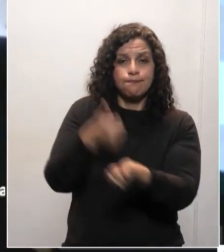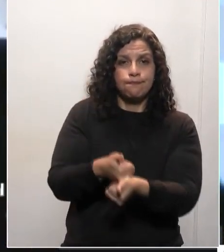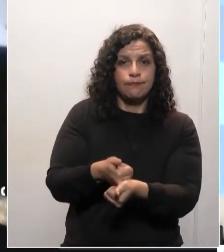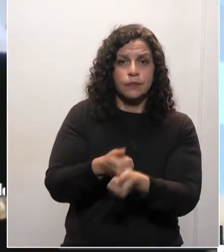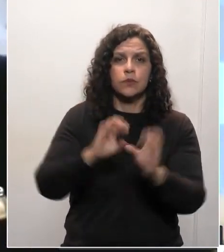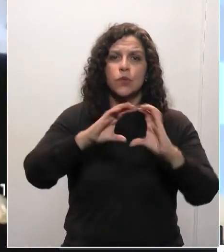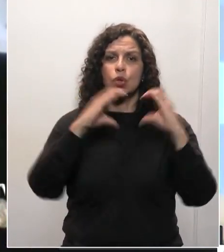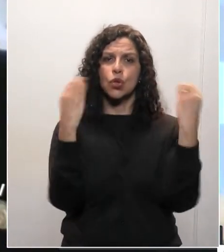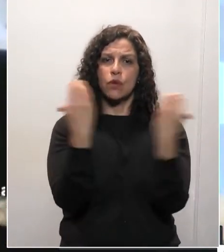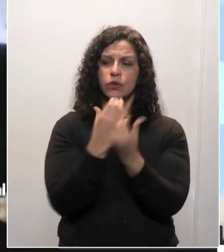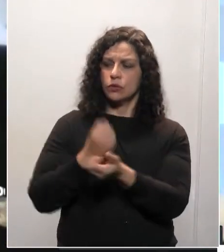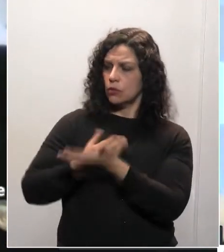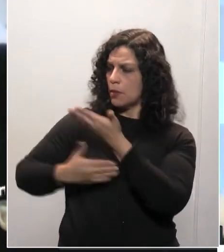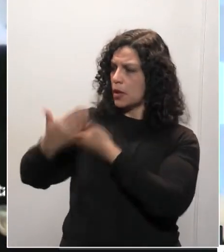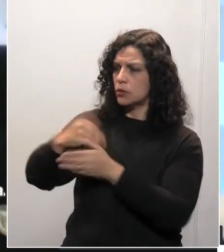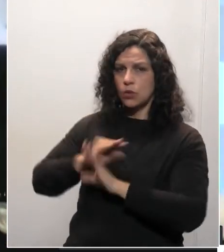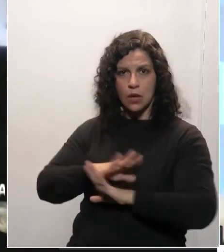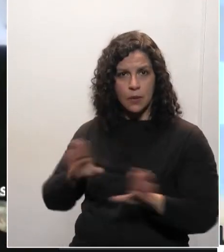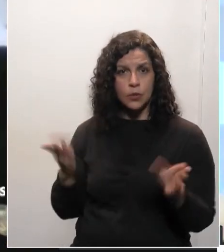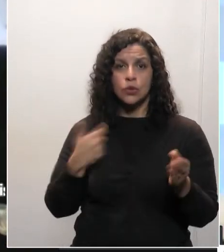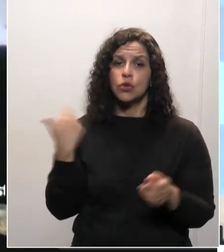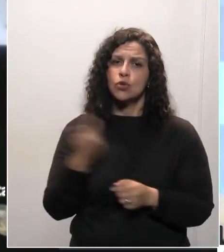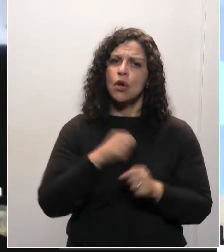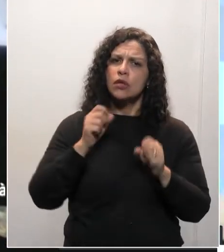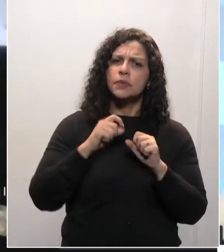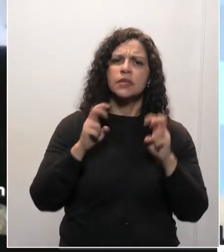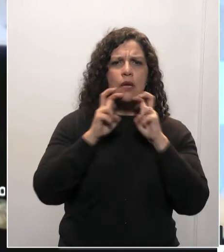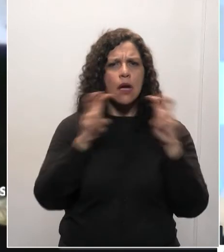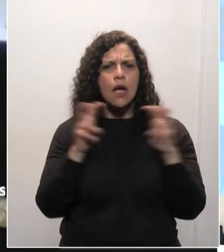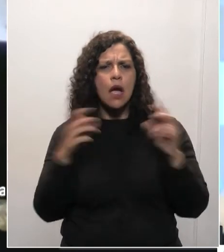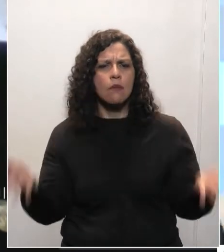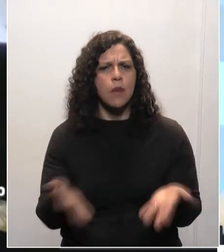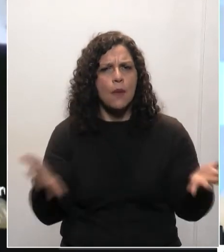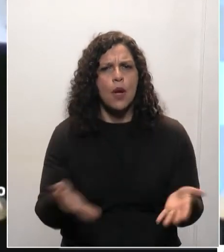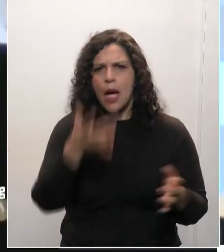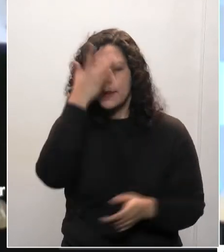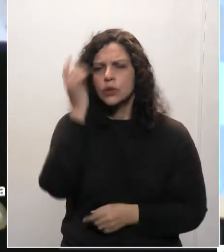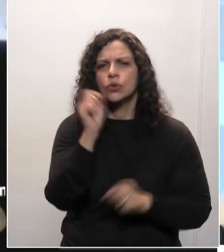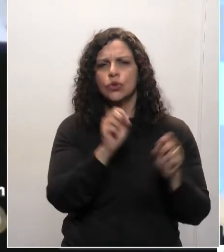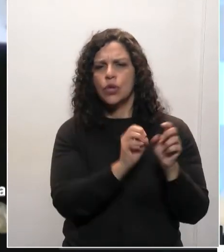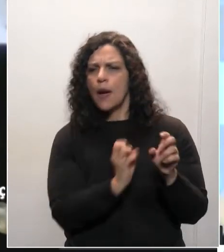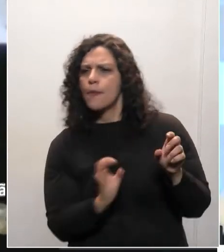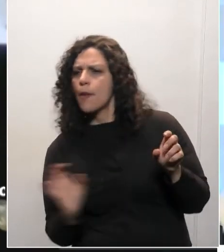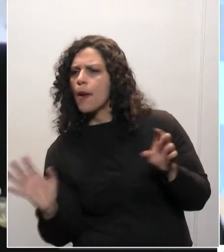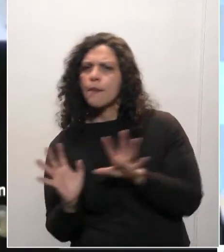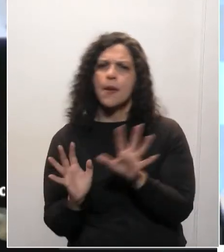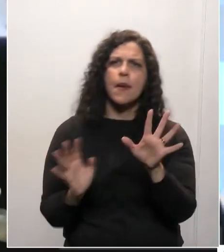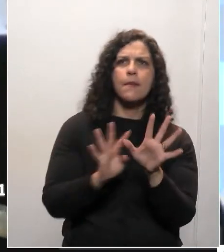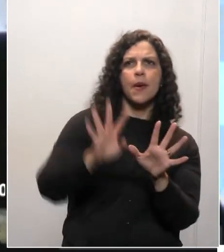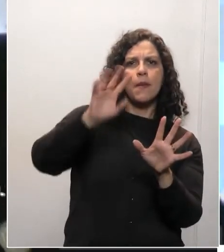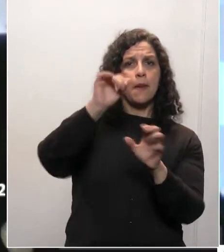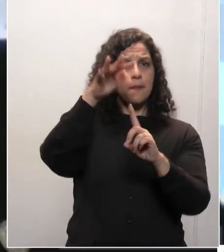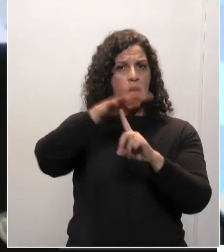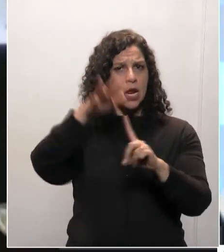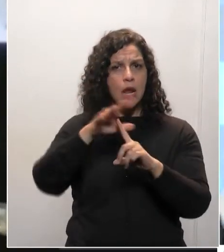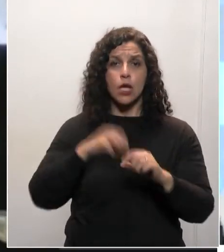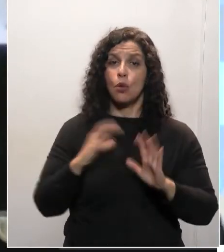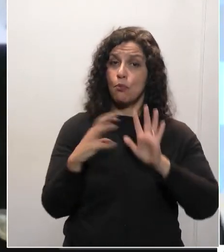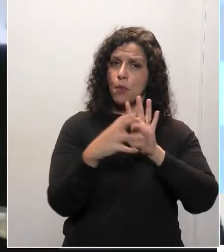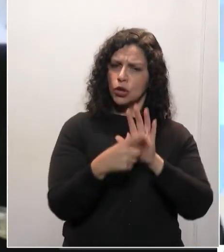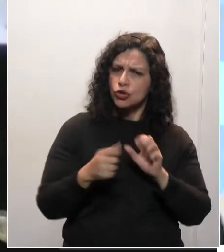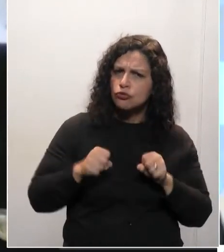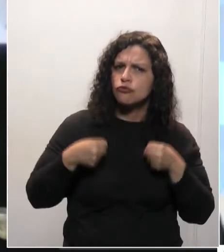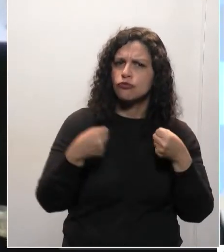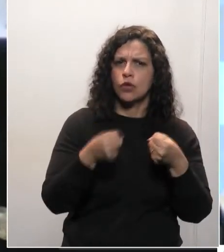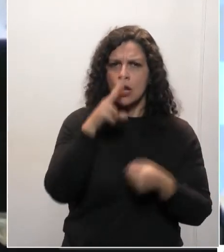as convenções passaram, e nós temos, sim, que dar um grito de incentivo e rodar o Estado para que este partido continue pulsando, com